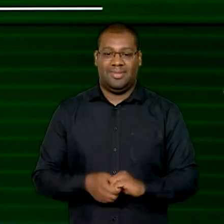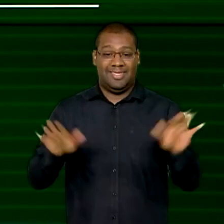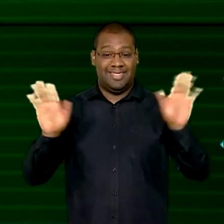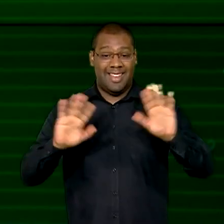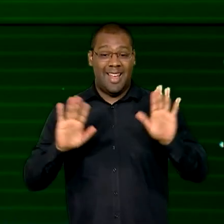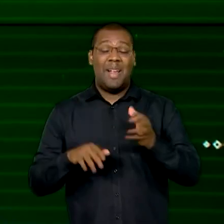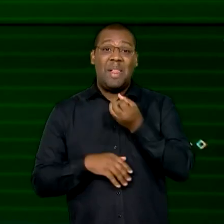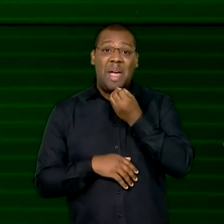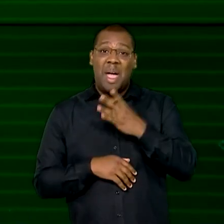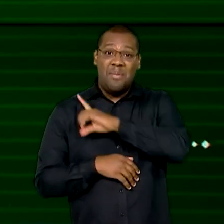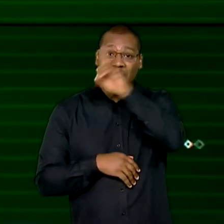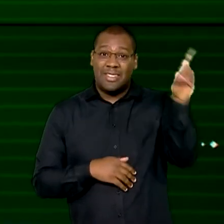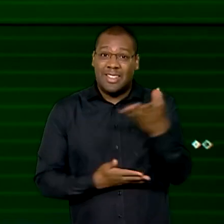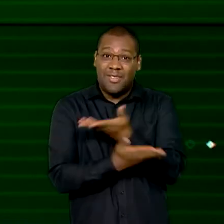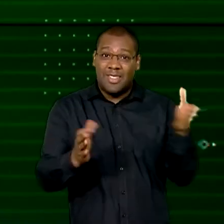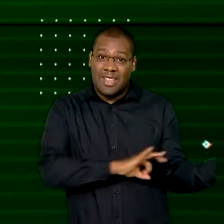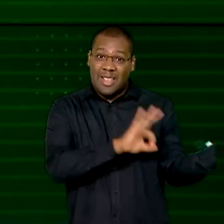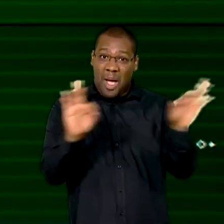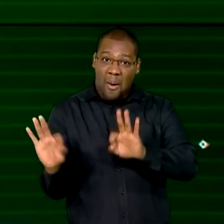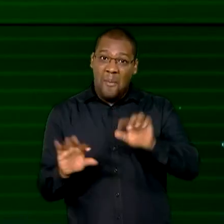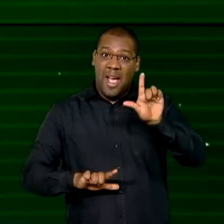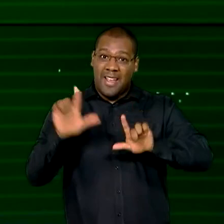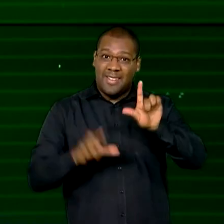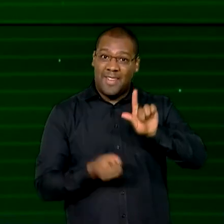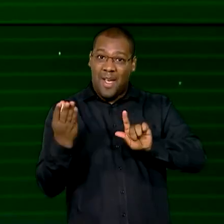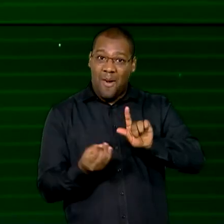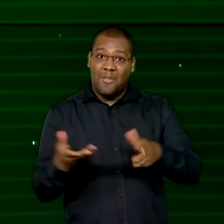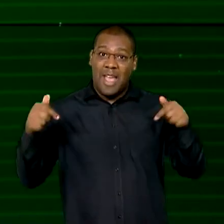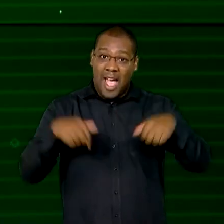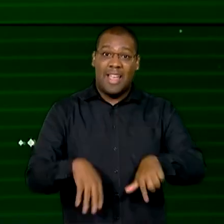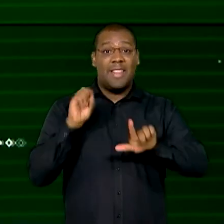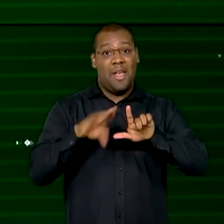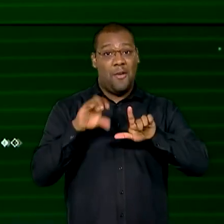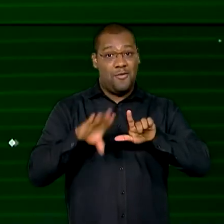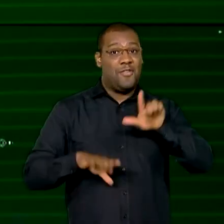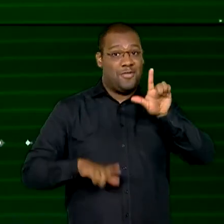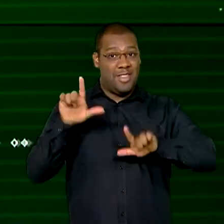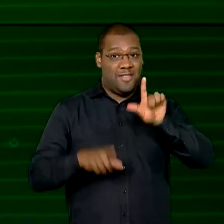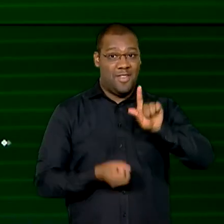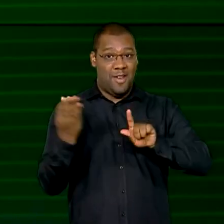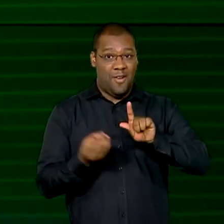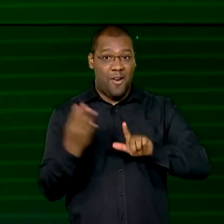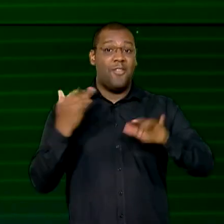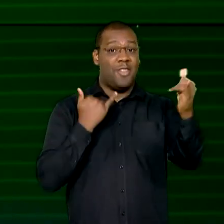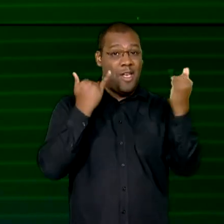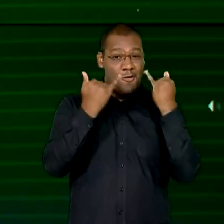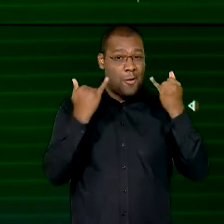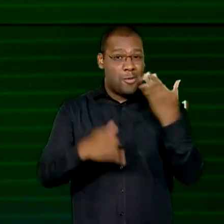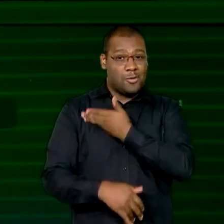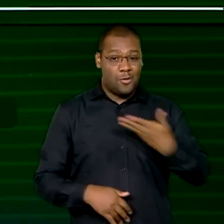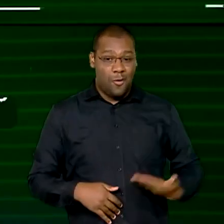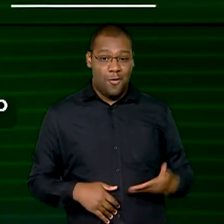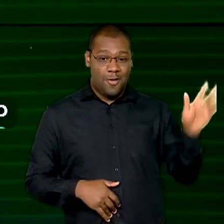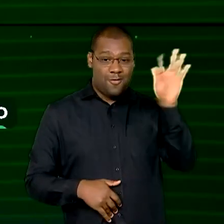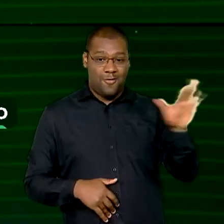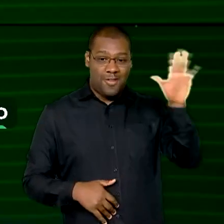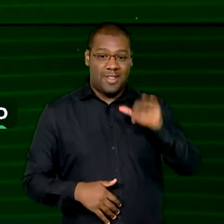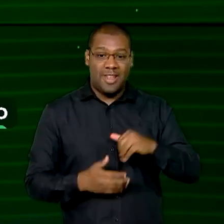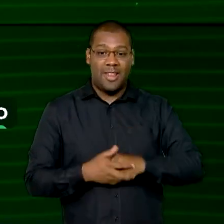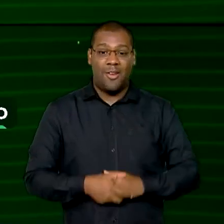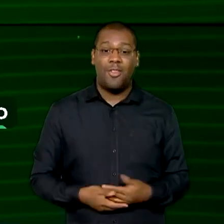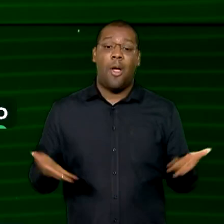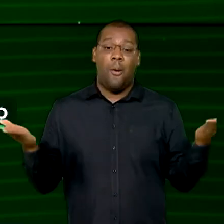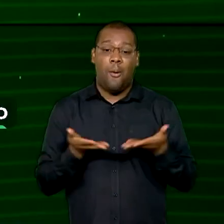Olá, bom dia para você que acompanha o canal GOV. Estamos no ar com o GOV Informa, trazendo as notícias e as ações do governo federal